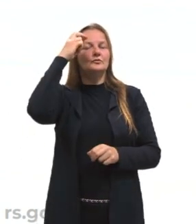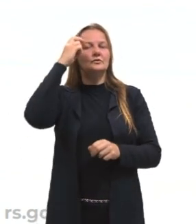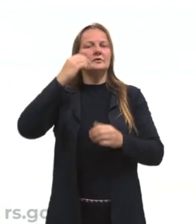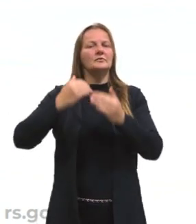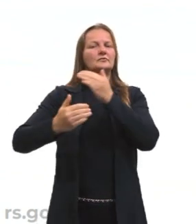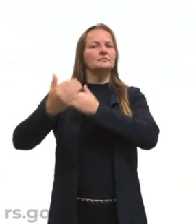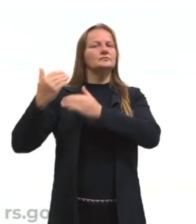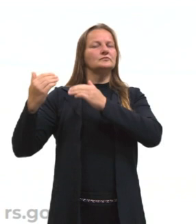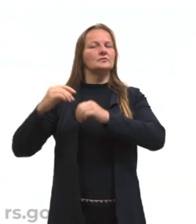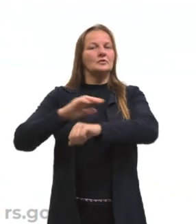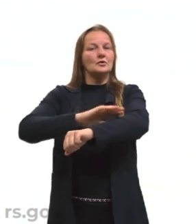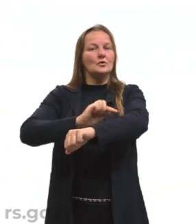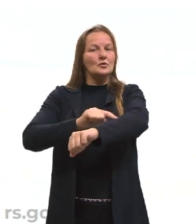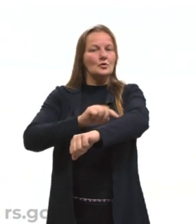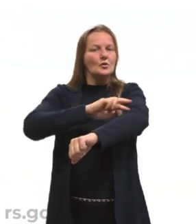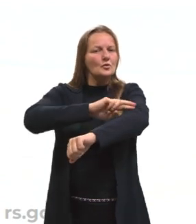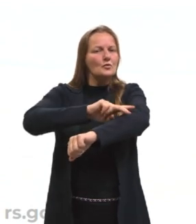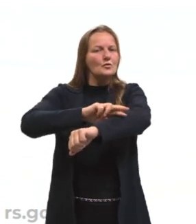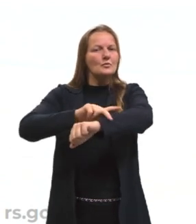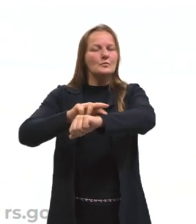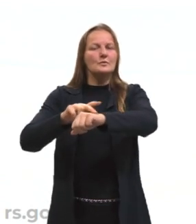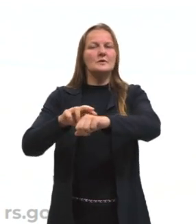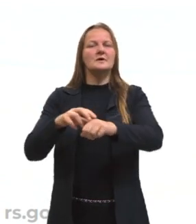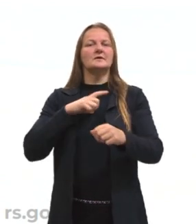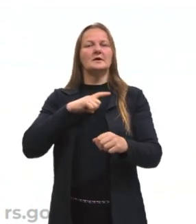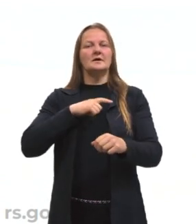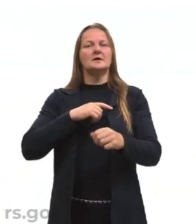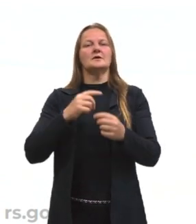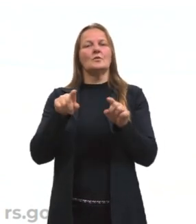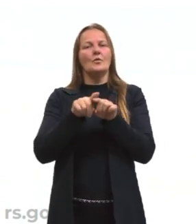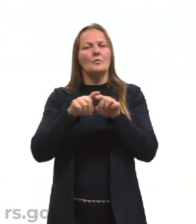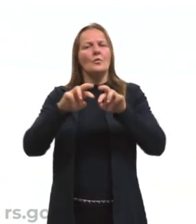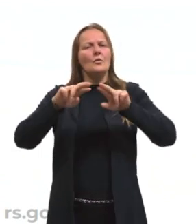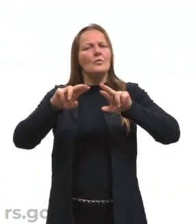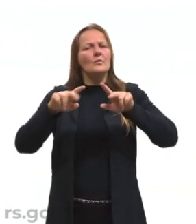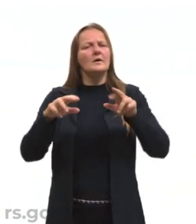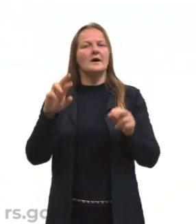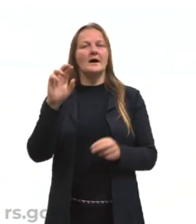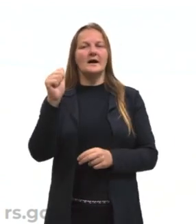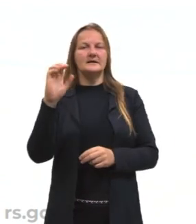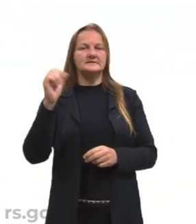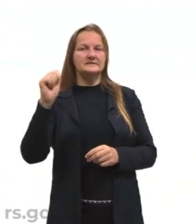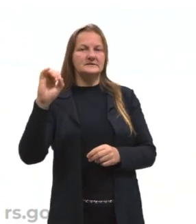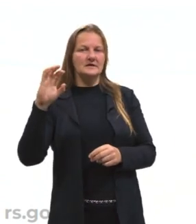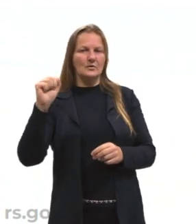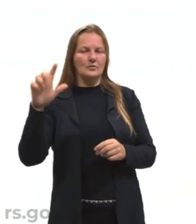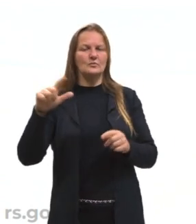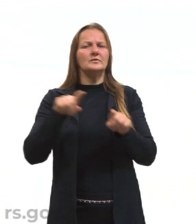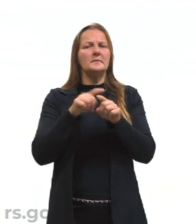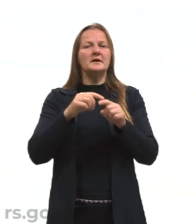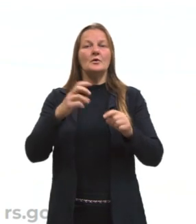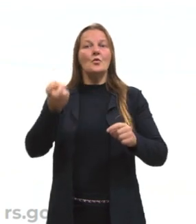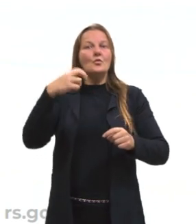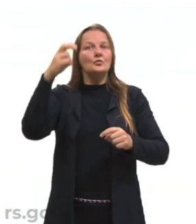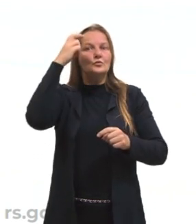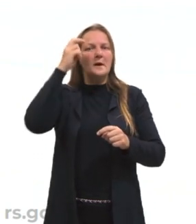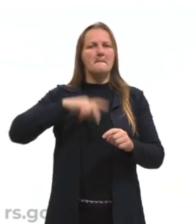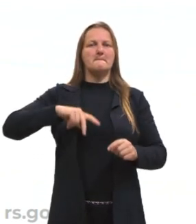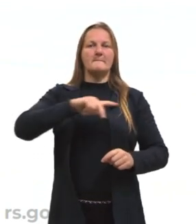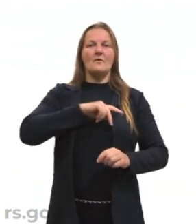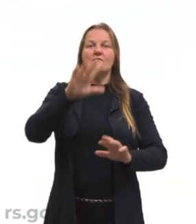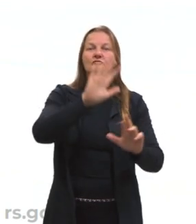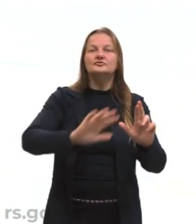formação étnica, que carrega não só traços raciais, mas também traços da cultura geral de um povo, a sua identidade, né?